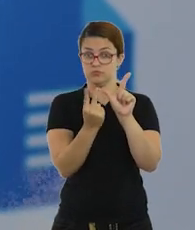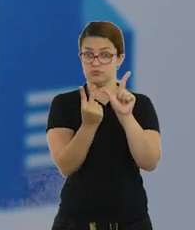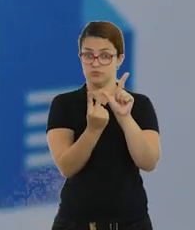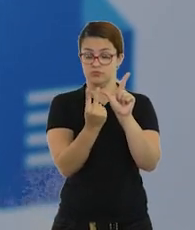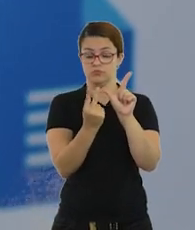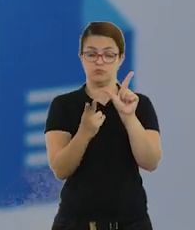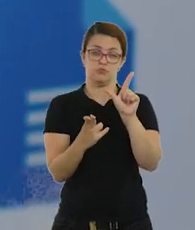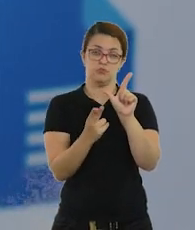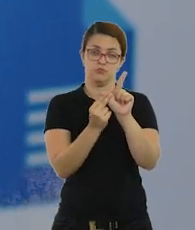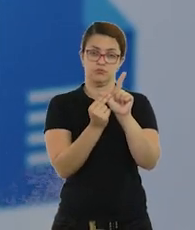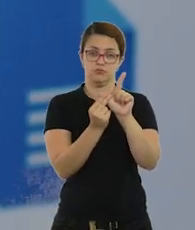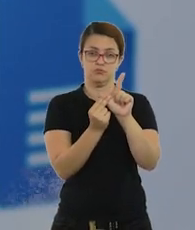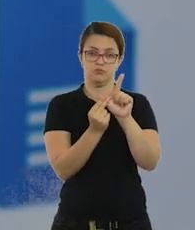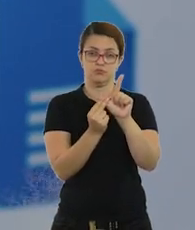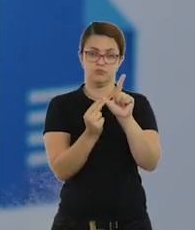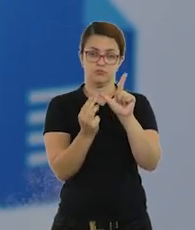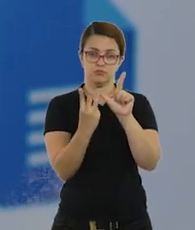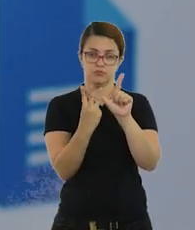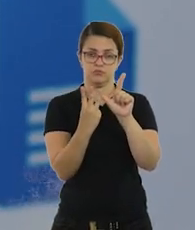dois,